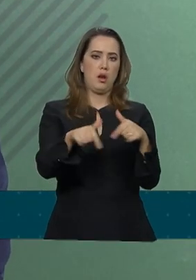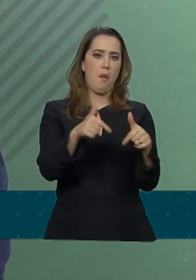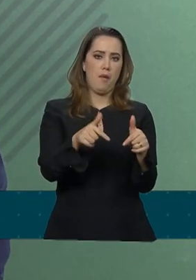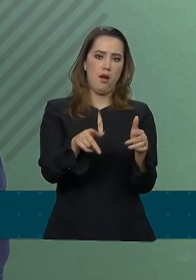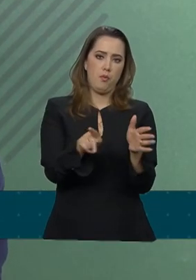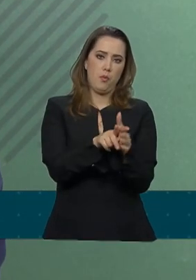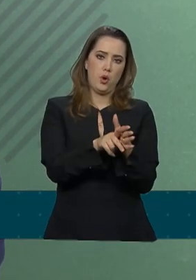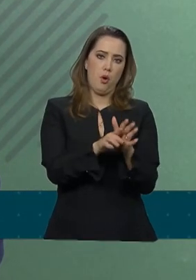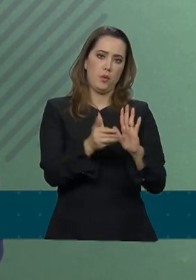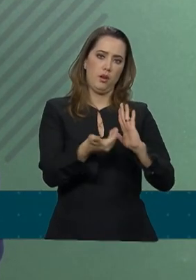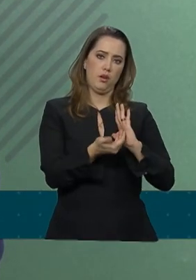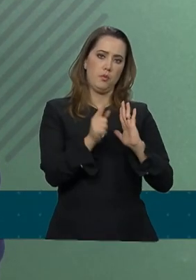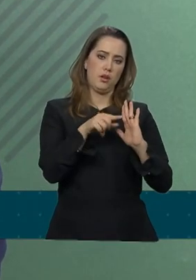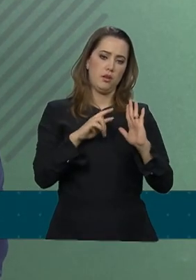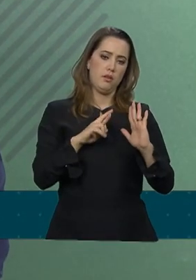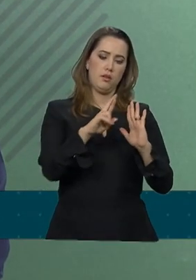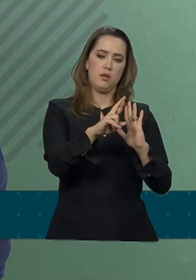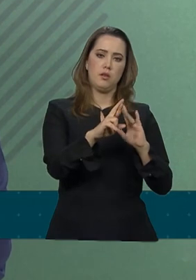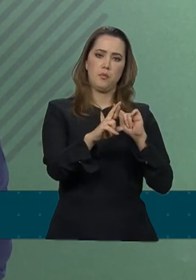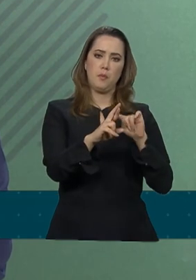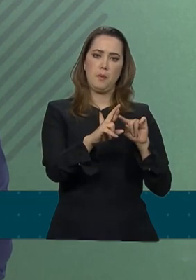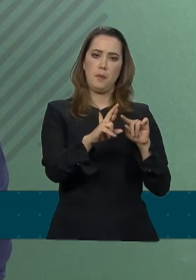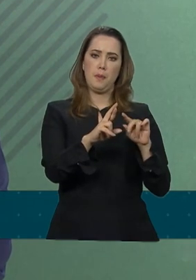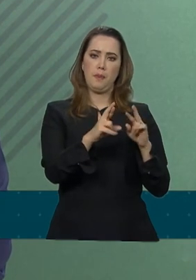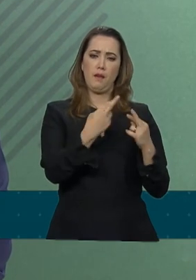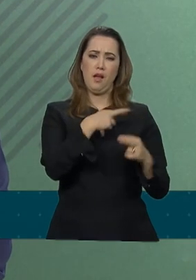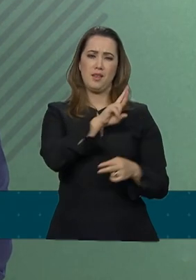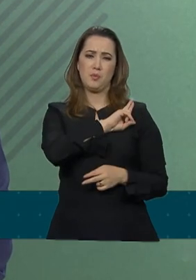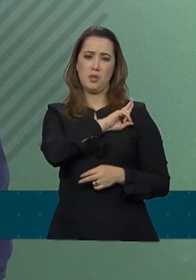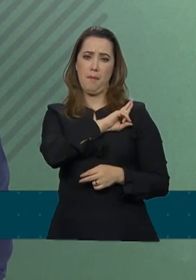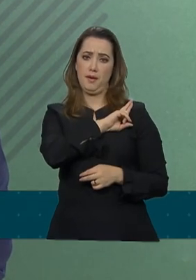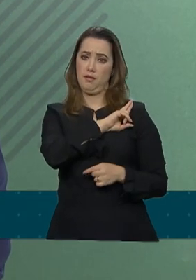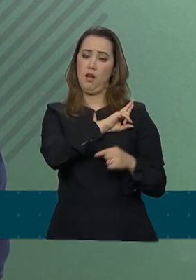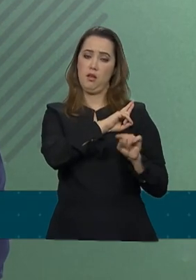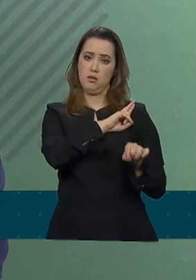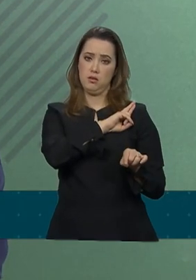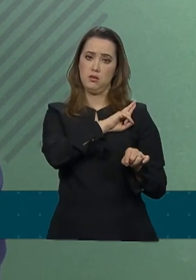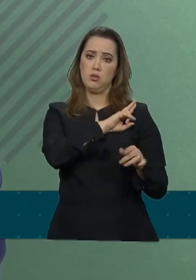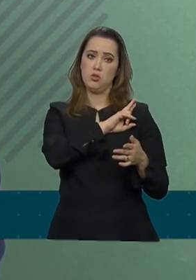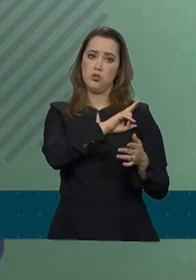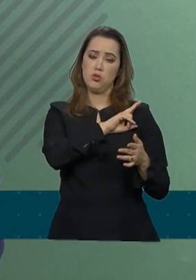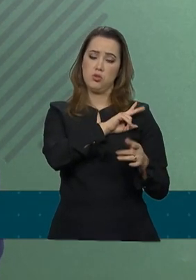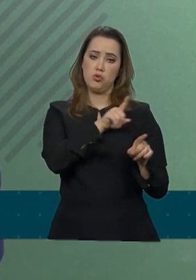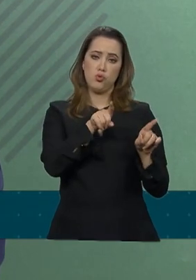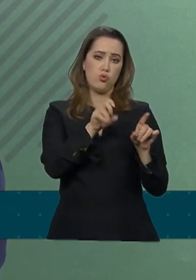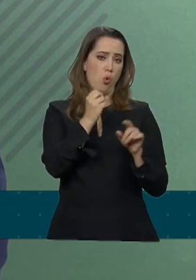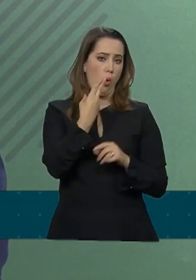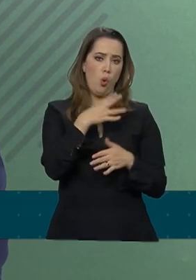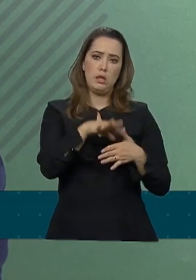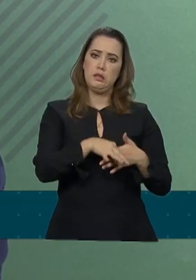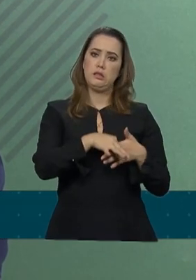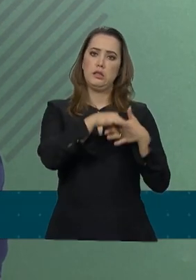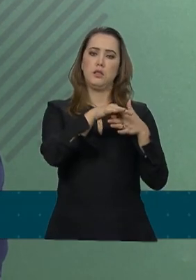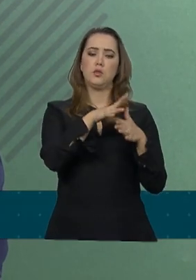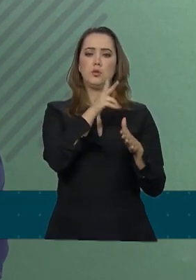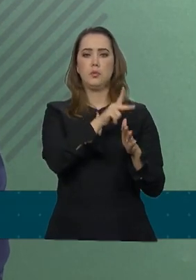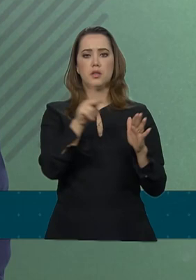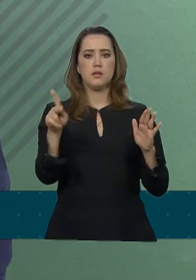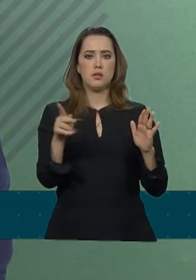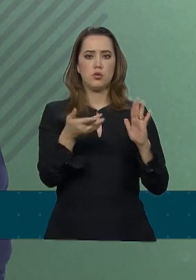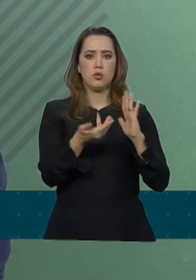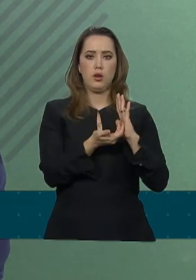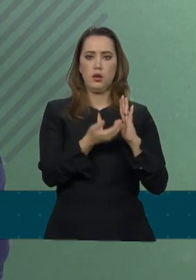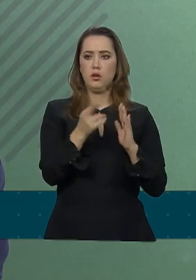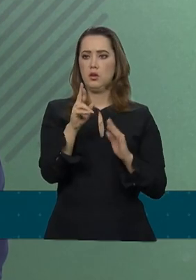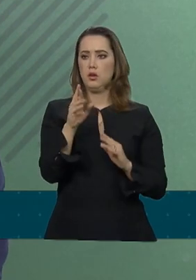de responsabilidade, é de orientação do senhor presidente da Câmara, que é o deputado Rodrigo Maia.